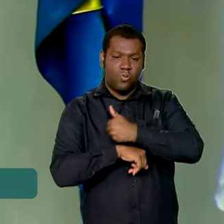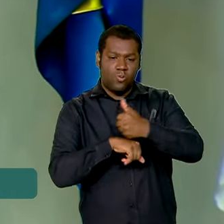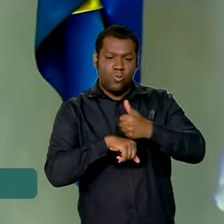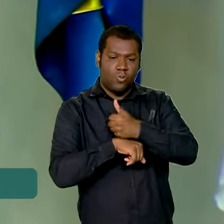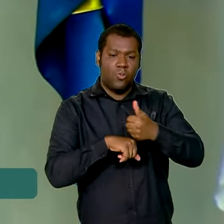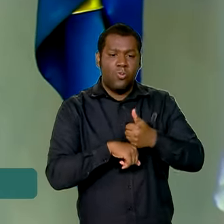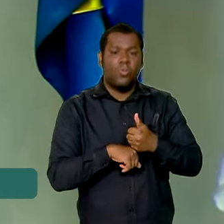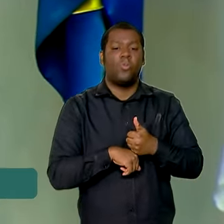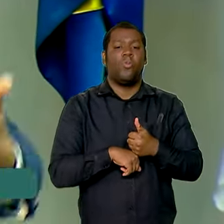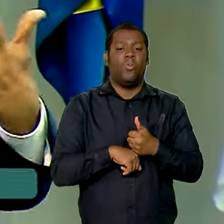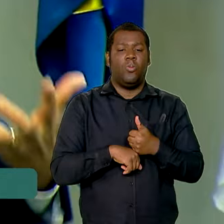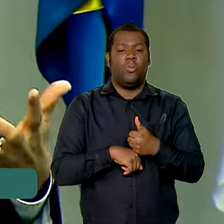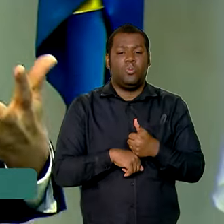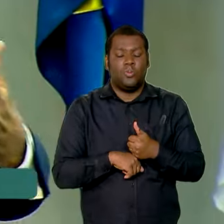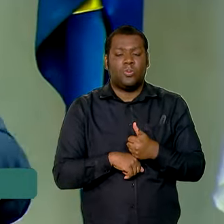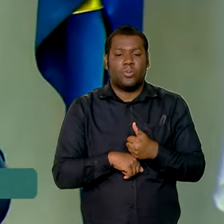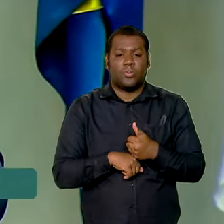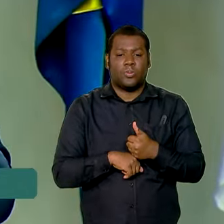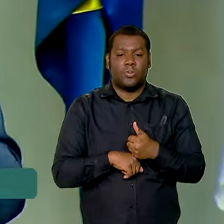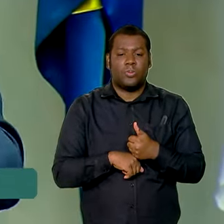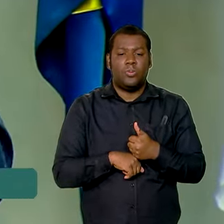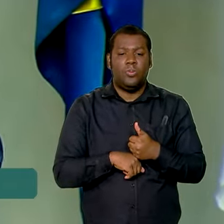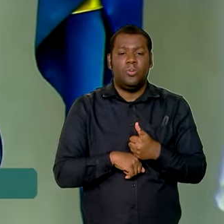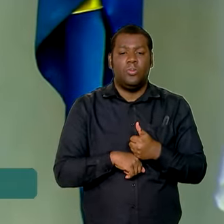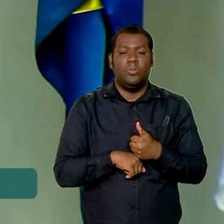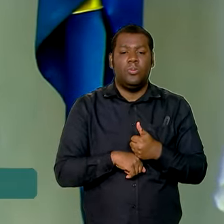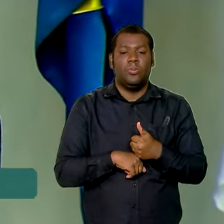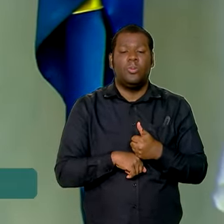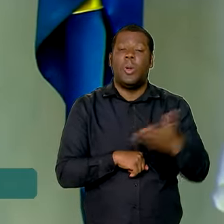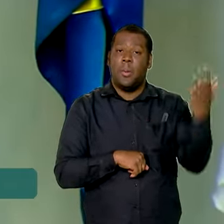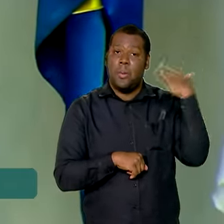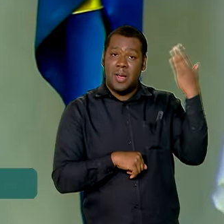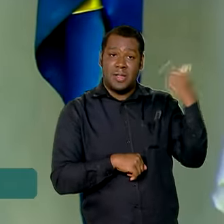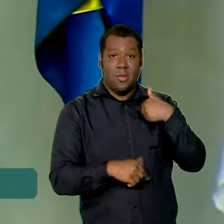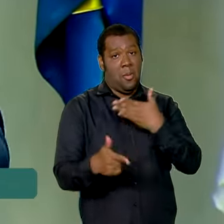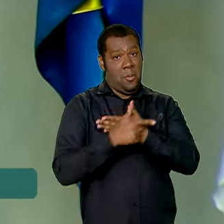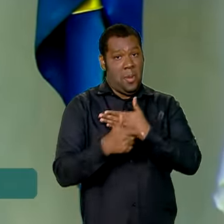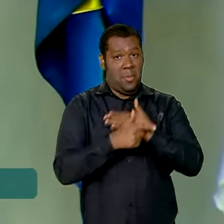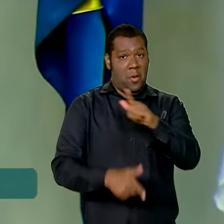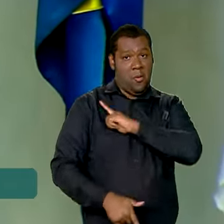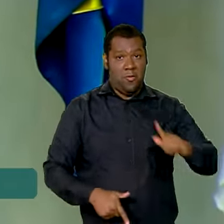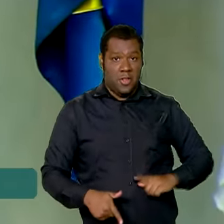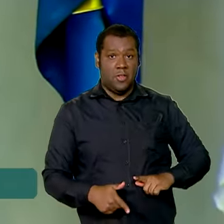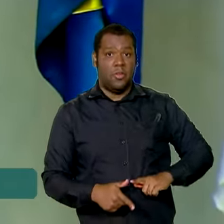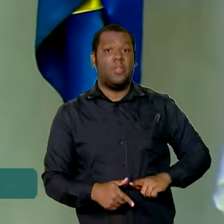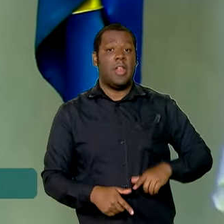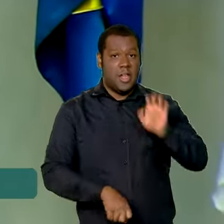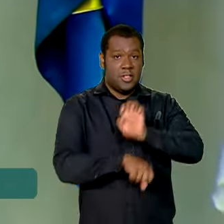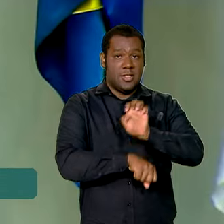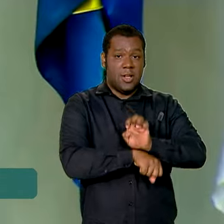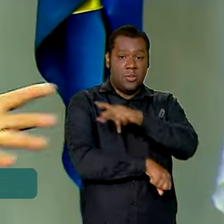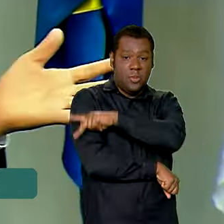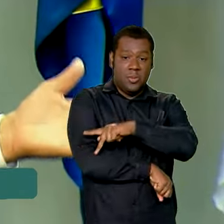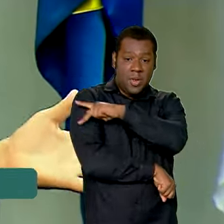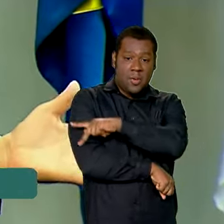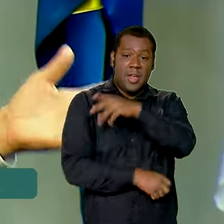o que eu normalmente chamo, quando fui governador, a chegou a criar lá no Piauí, o teco social, eu